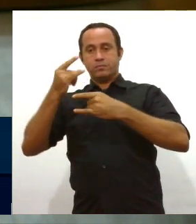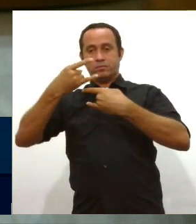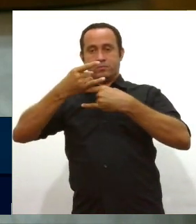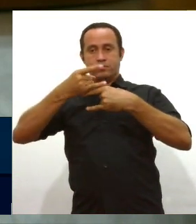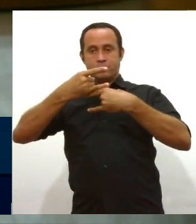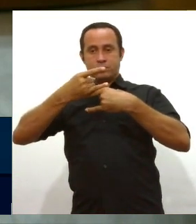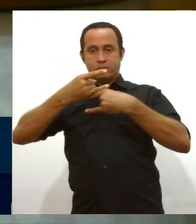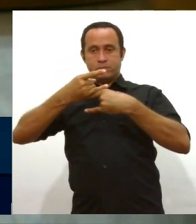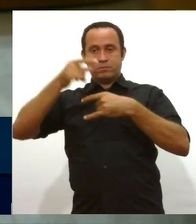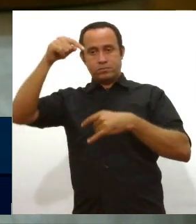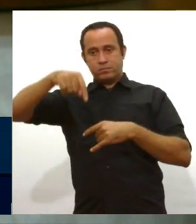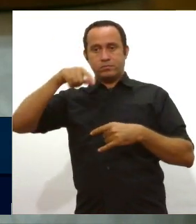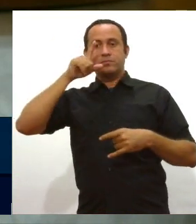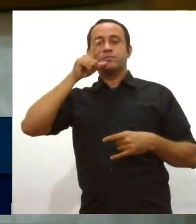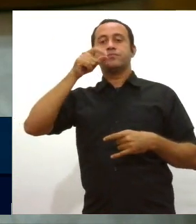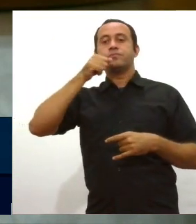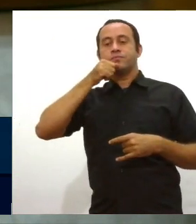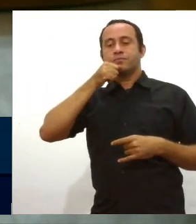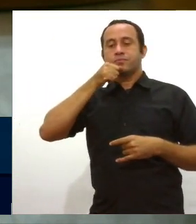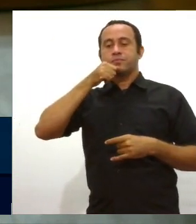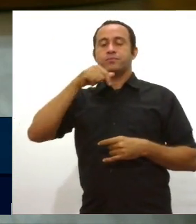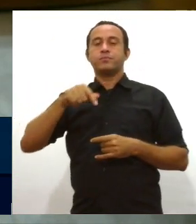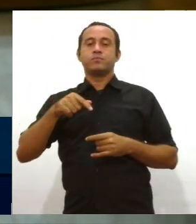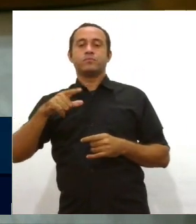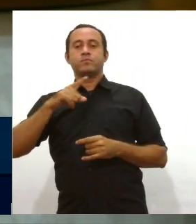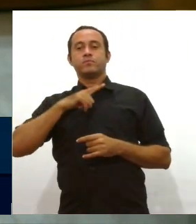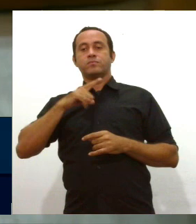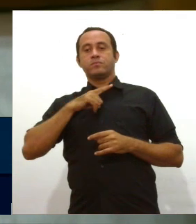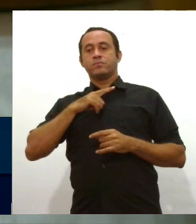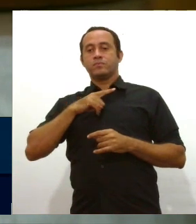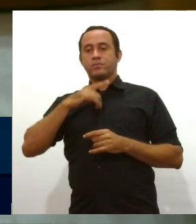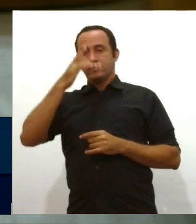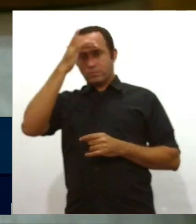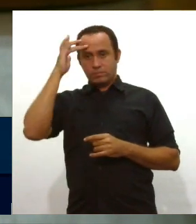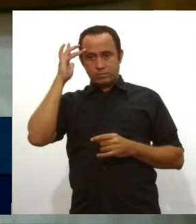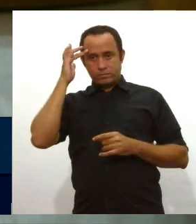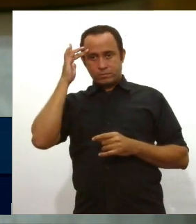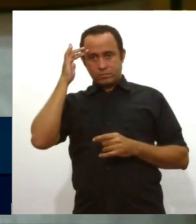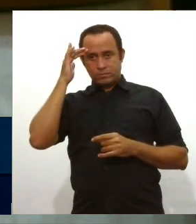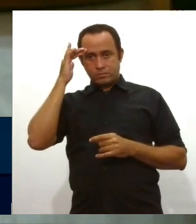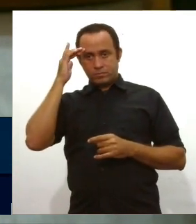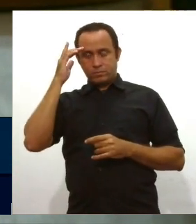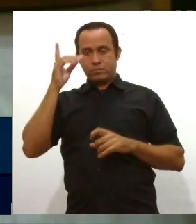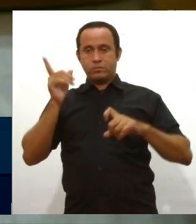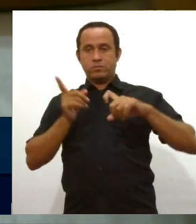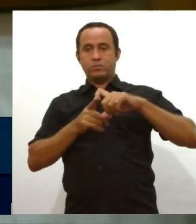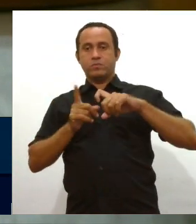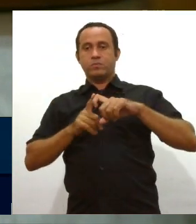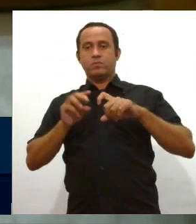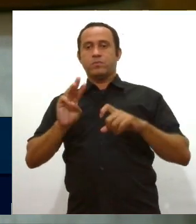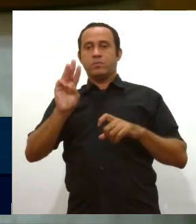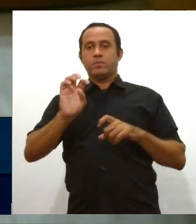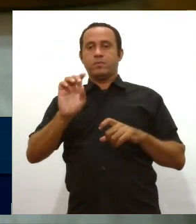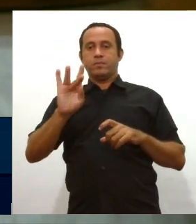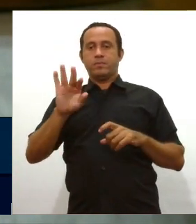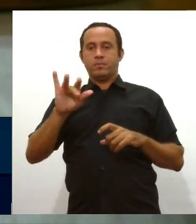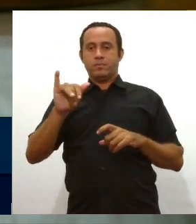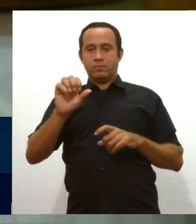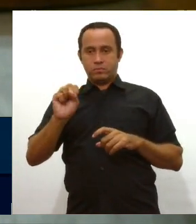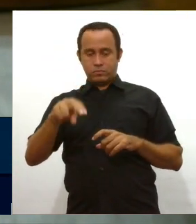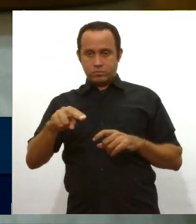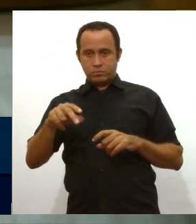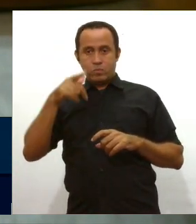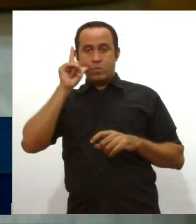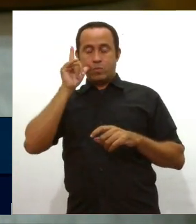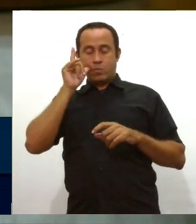Diretório Municipal de Aracaju. Teve à frente do Cidadania a condição de Dr. Emerson, onde o Cidadania fez uma